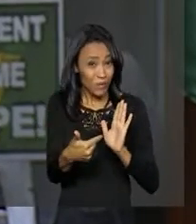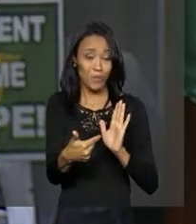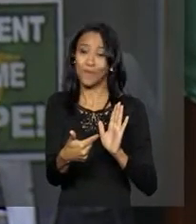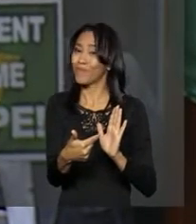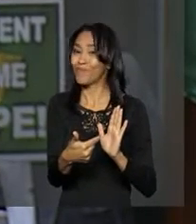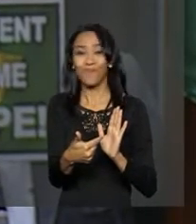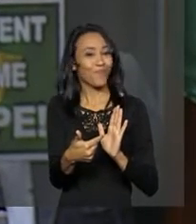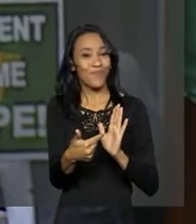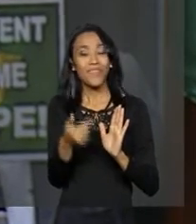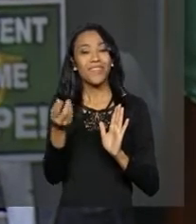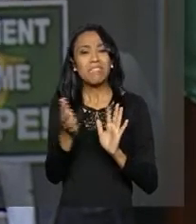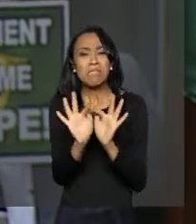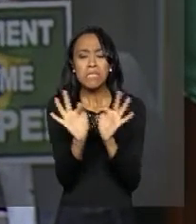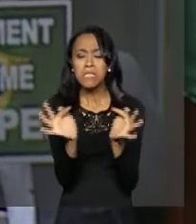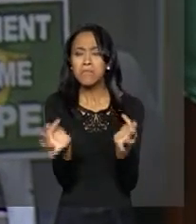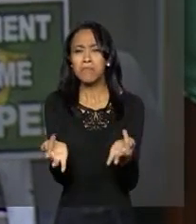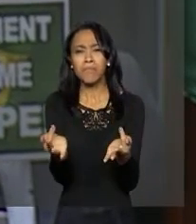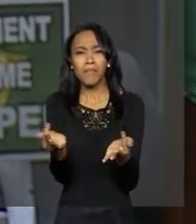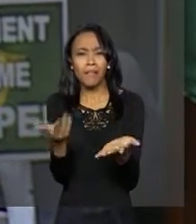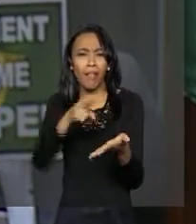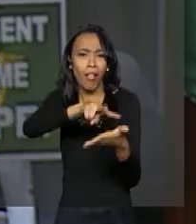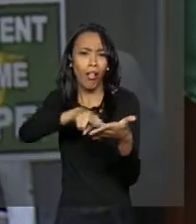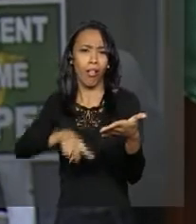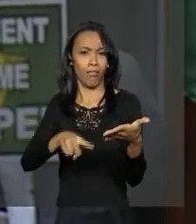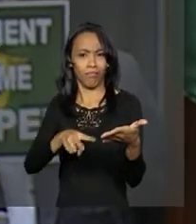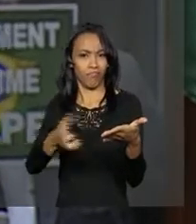uma simples análise, a uma simples leitura.